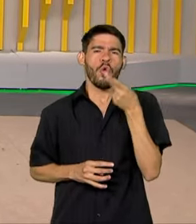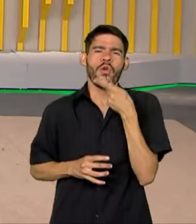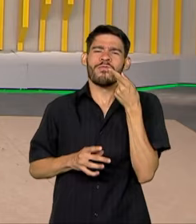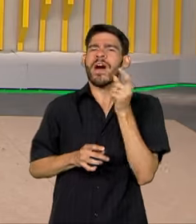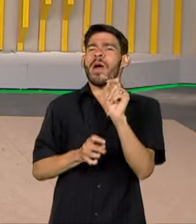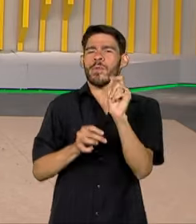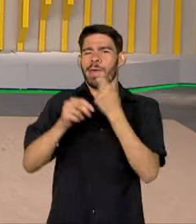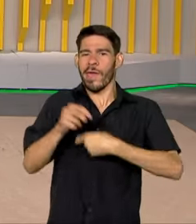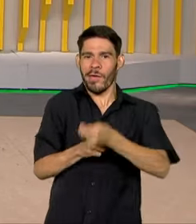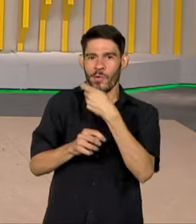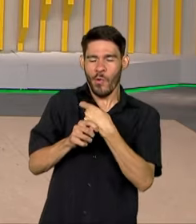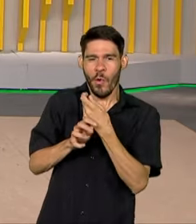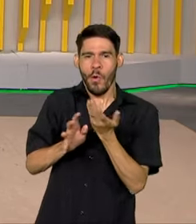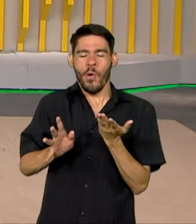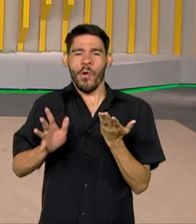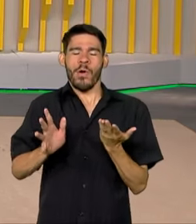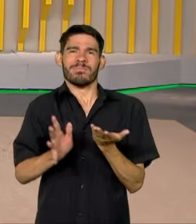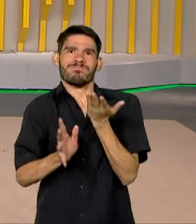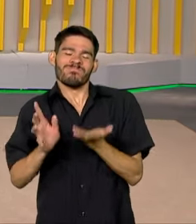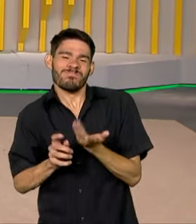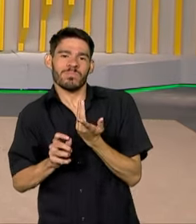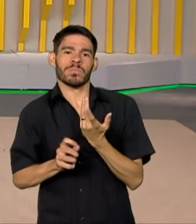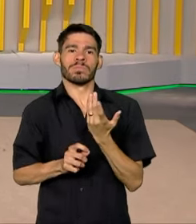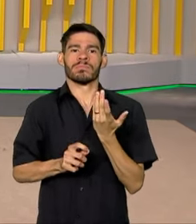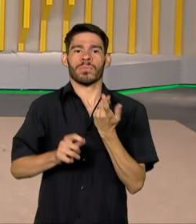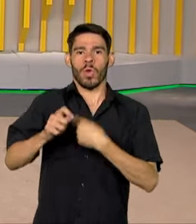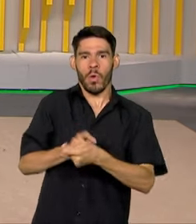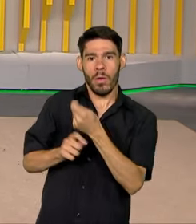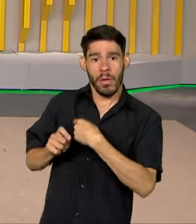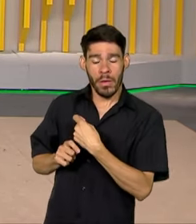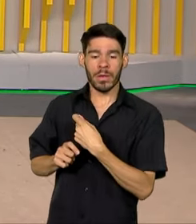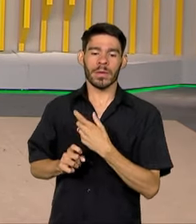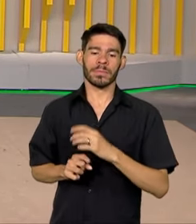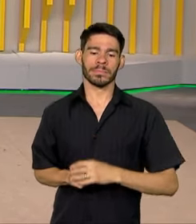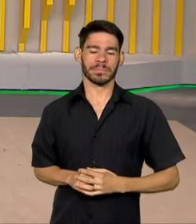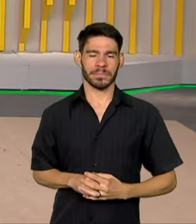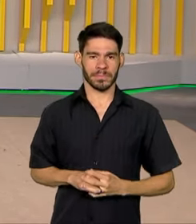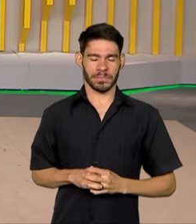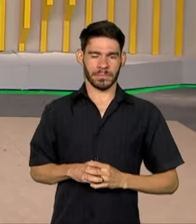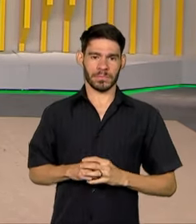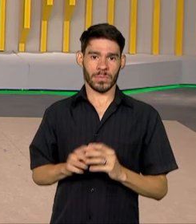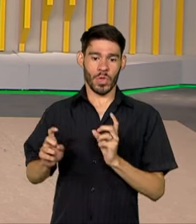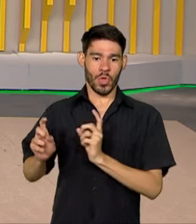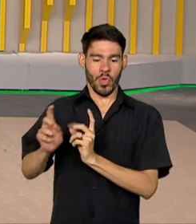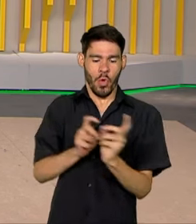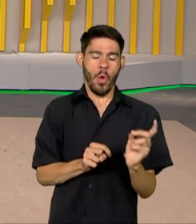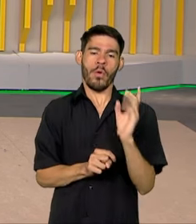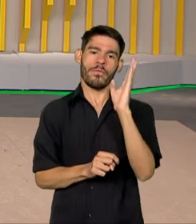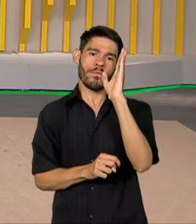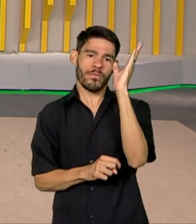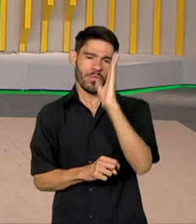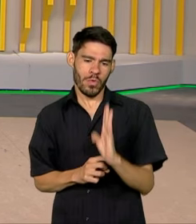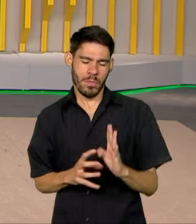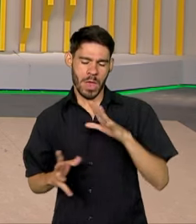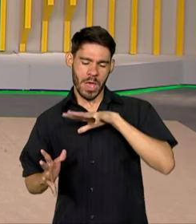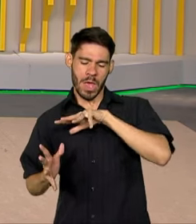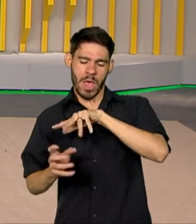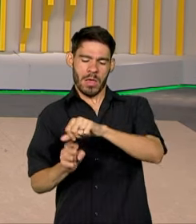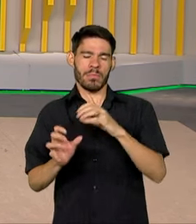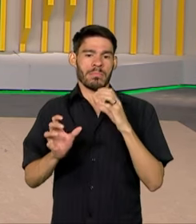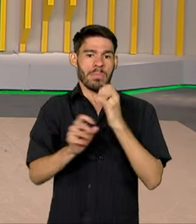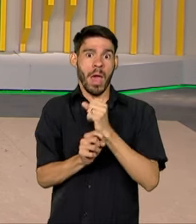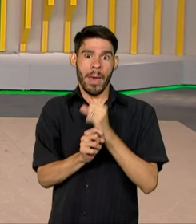economia, de balança comercial. Tanto que o comércio no Brasil, no mundo, o